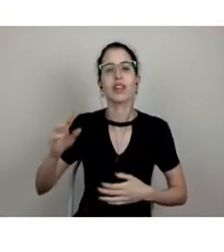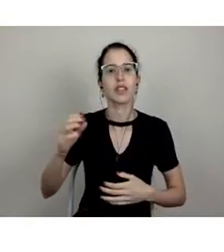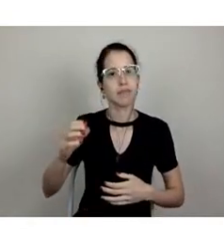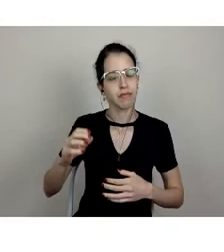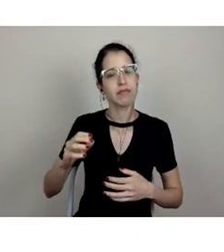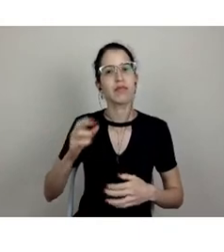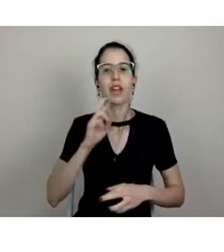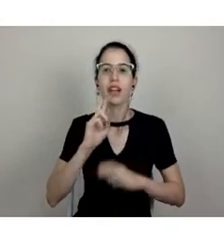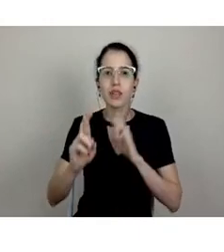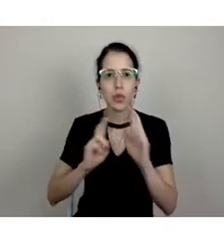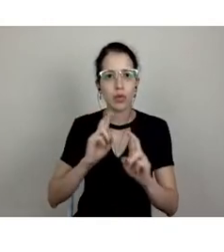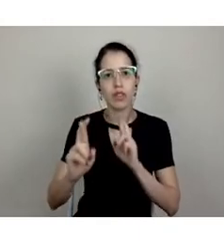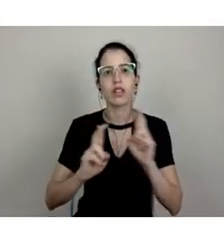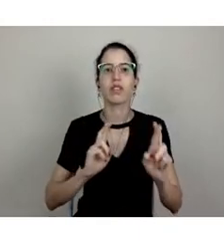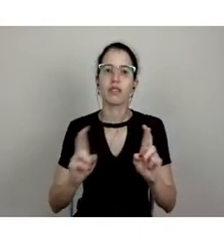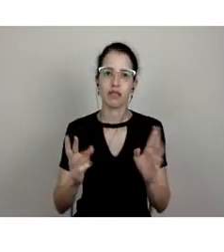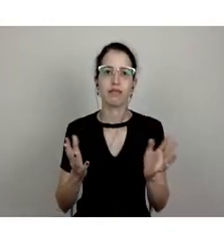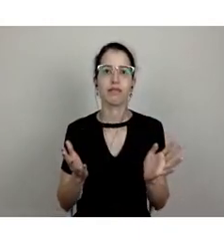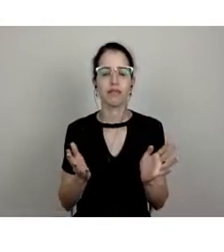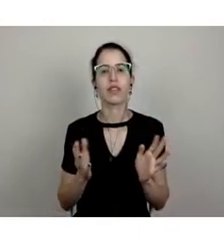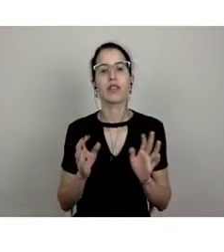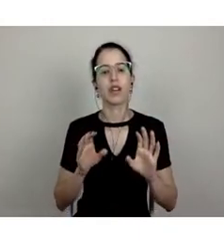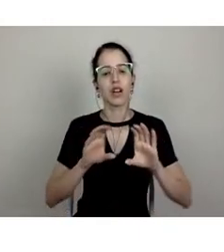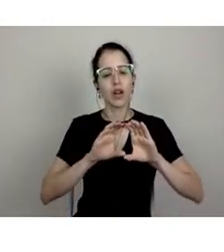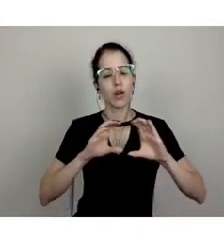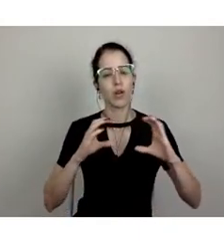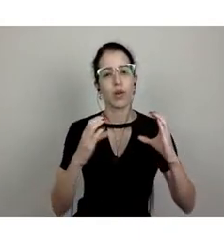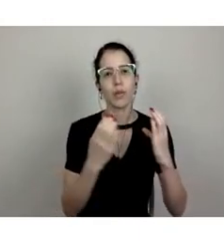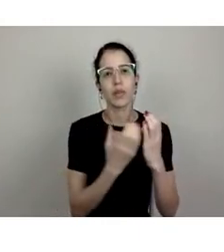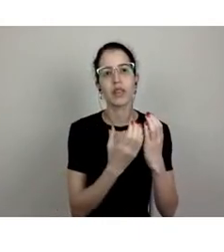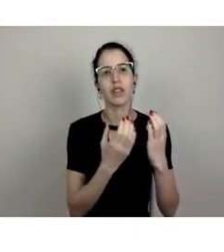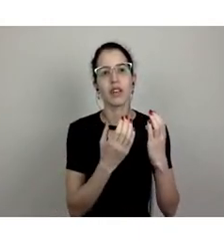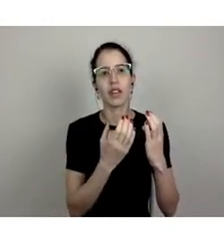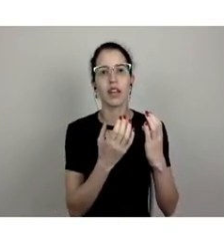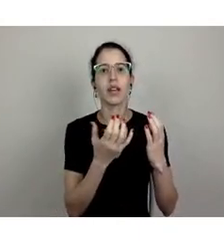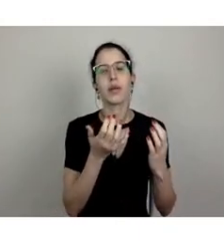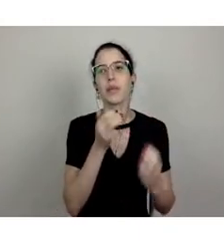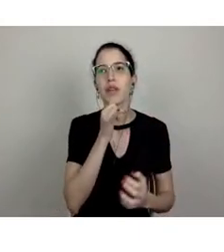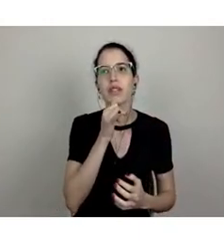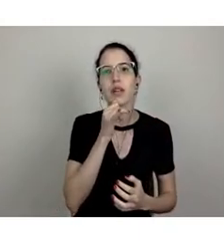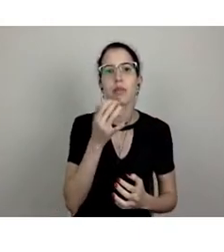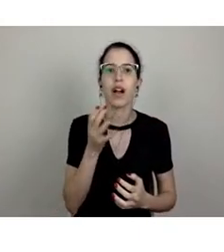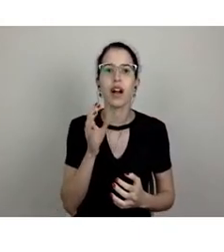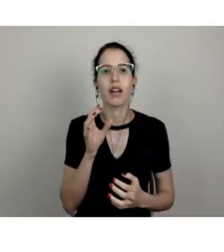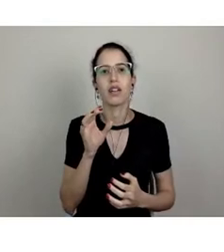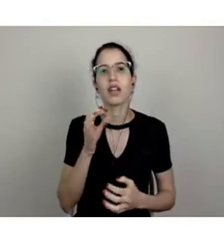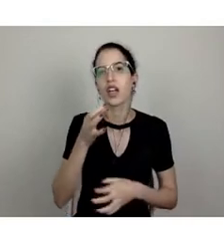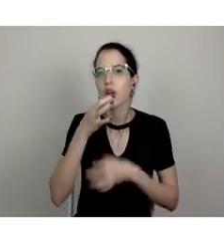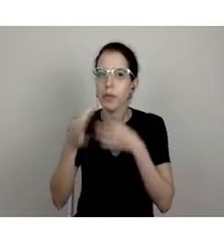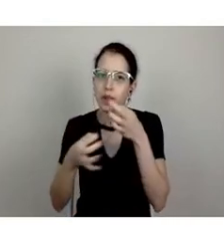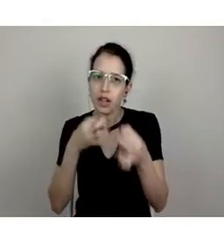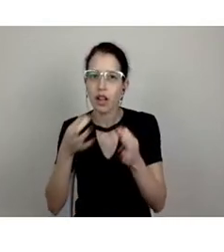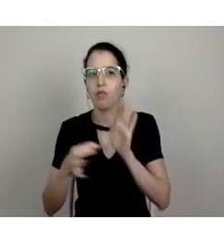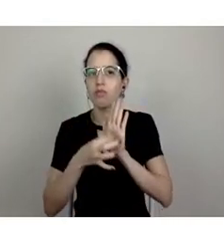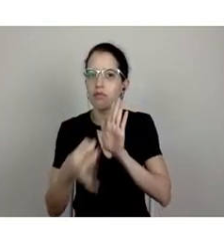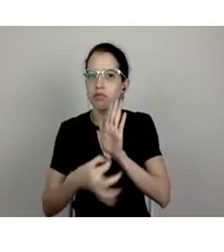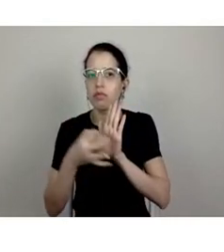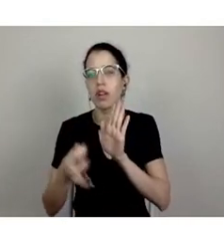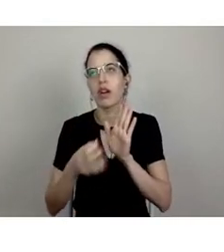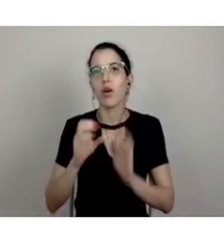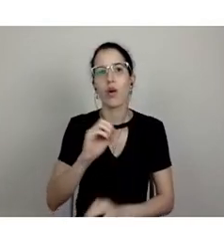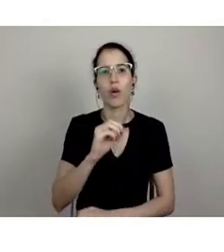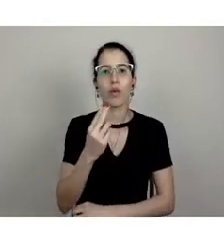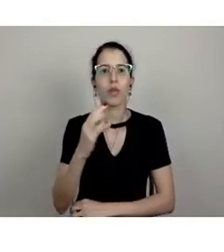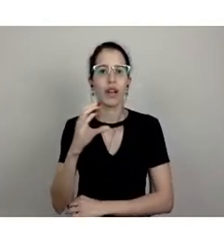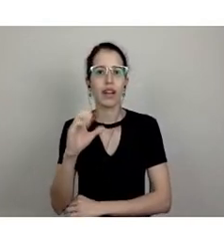encaminhado ao comitê, naqueles casos em que se tratam, por exemplo, de sugestões, ou até mesmo de casos, a gente também não vai priorizar